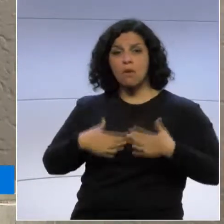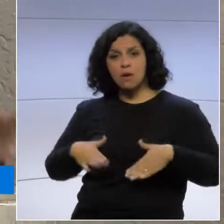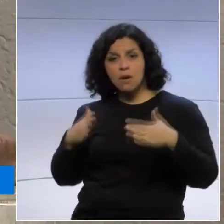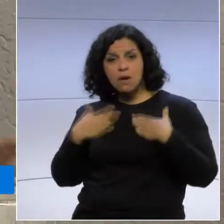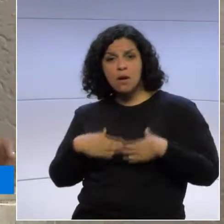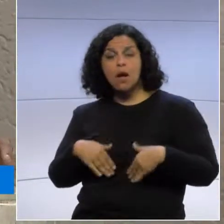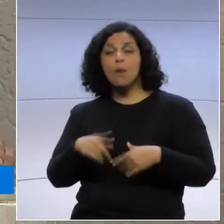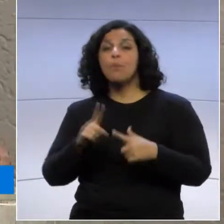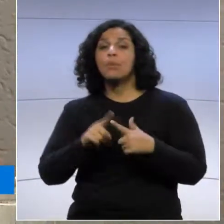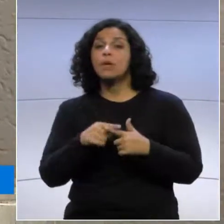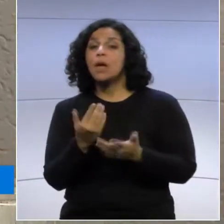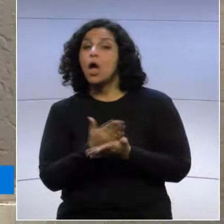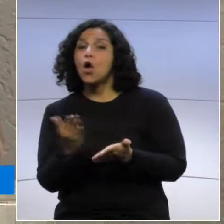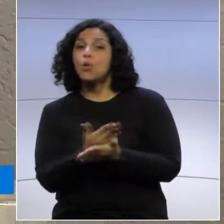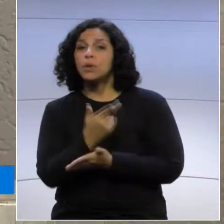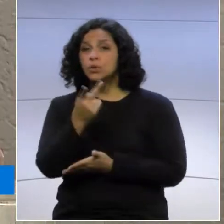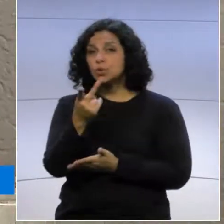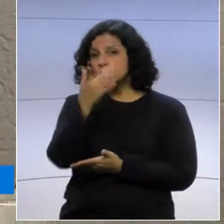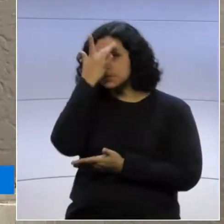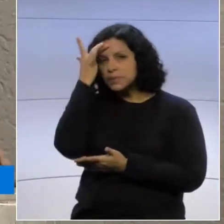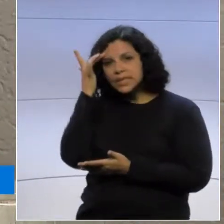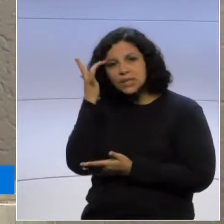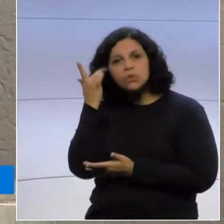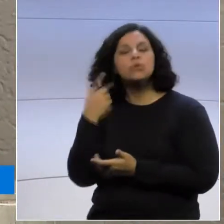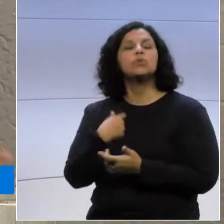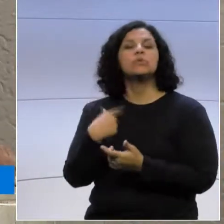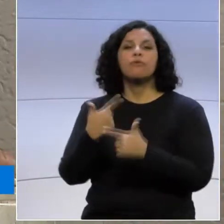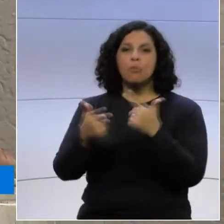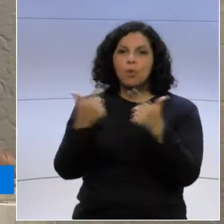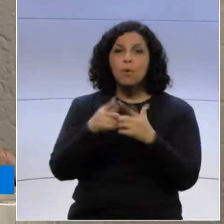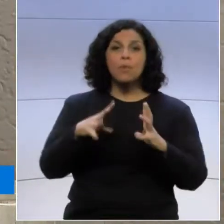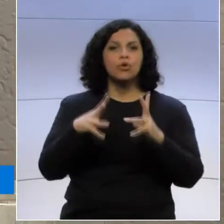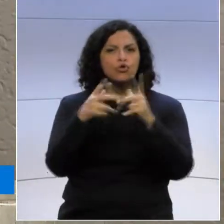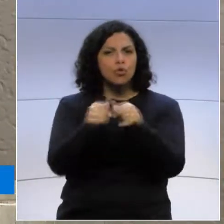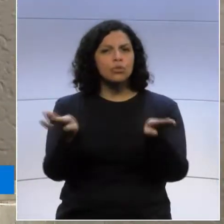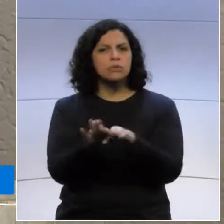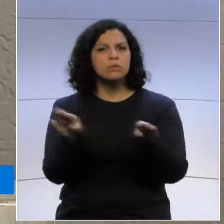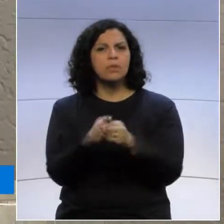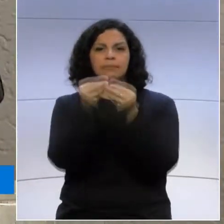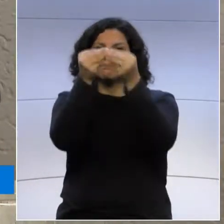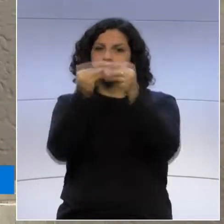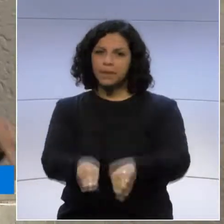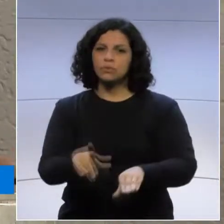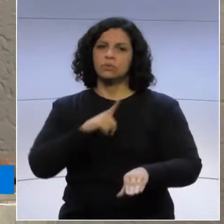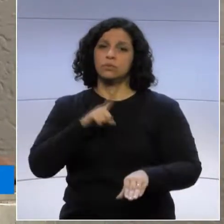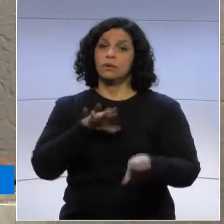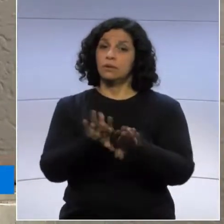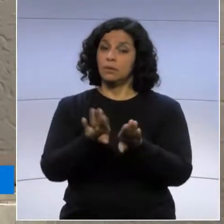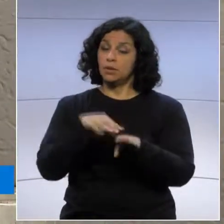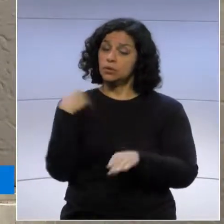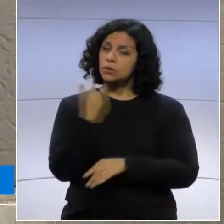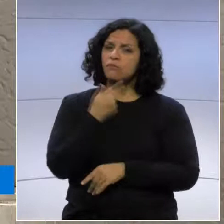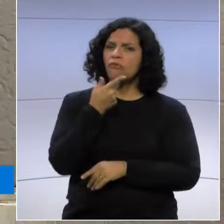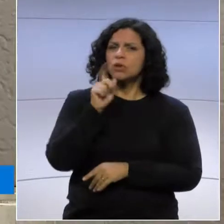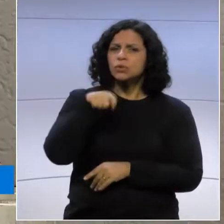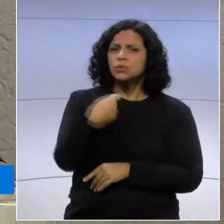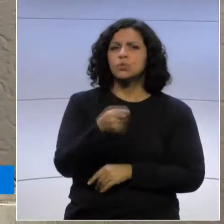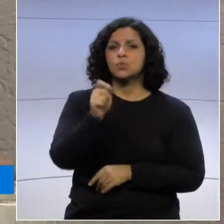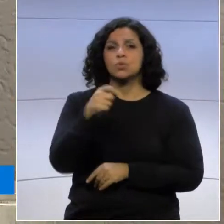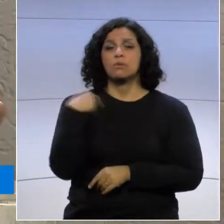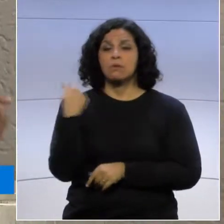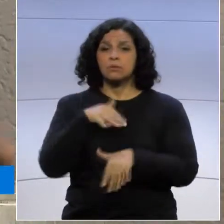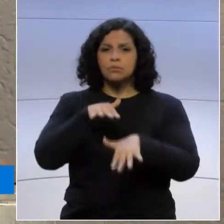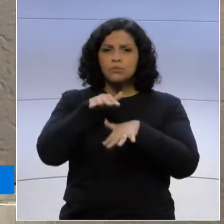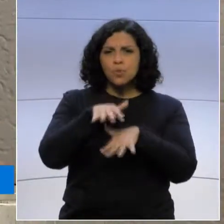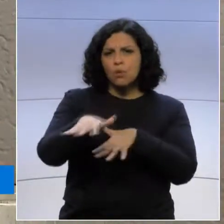por cerca de um ou dois que estragaram a manifestação, todos acabaram sendo prejudicados. E também para falar aqui, que esse